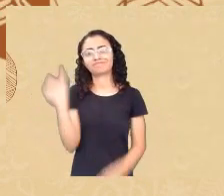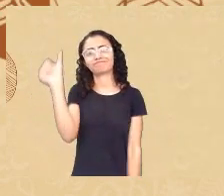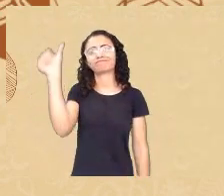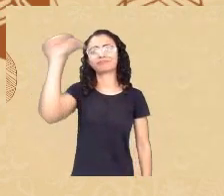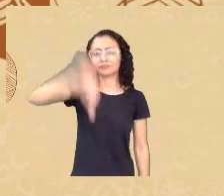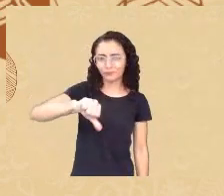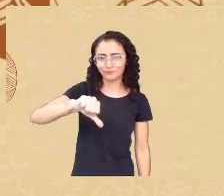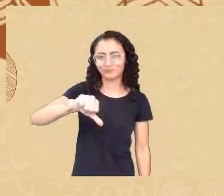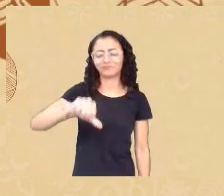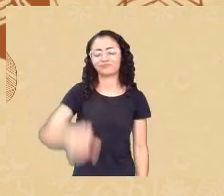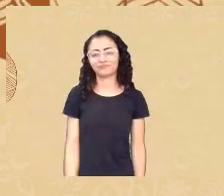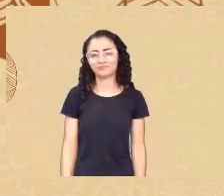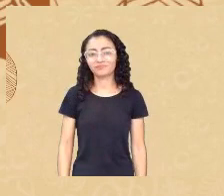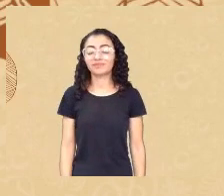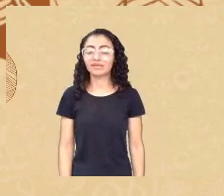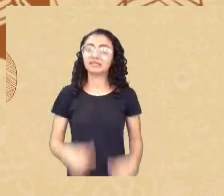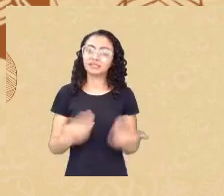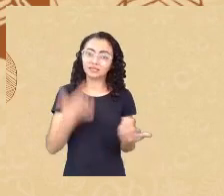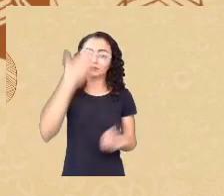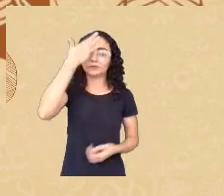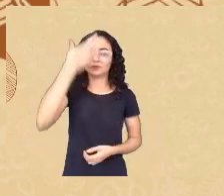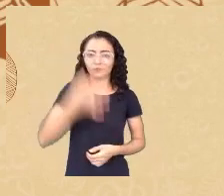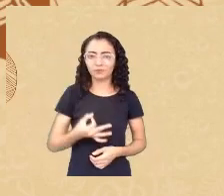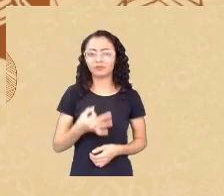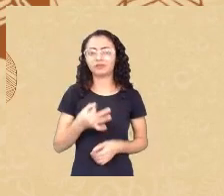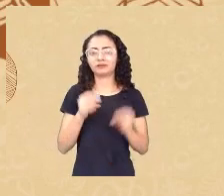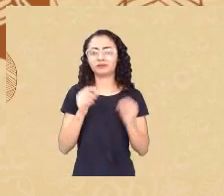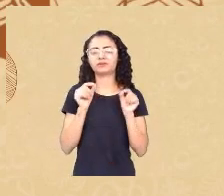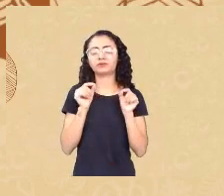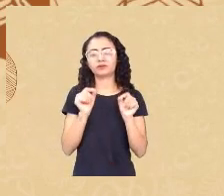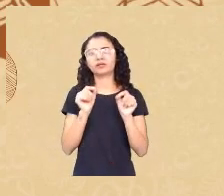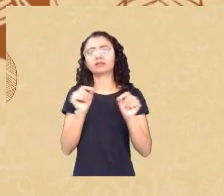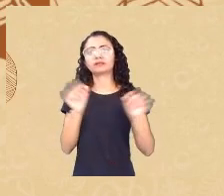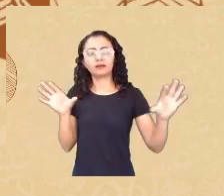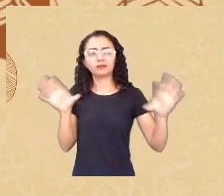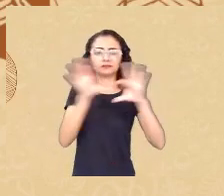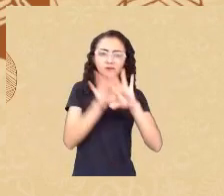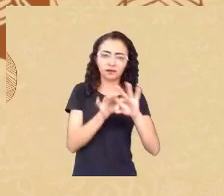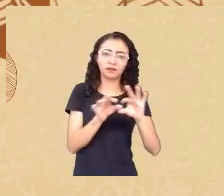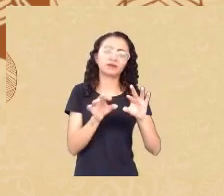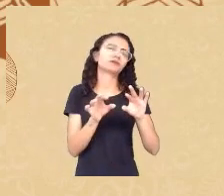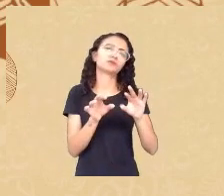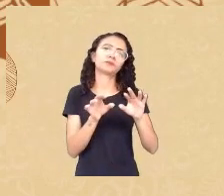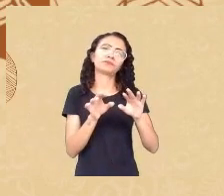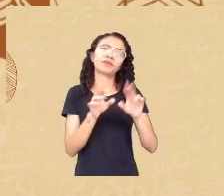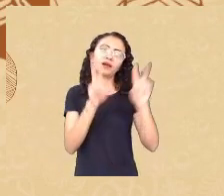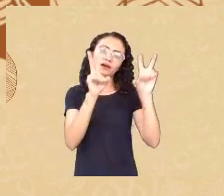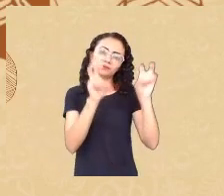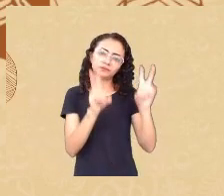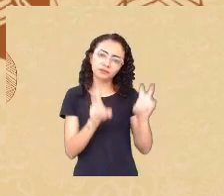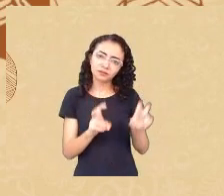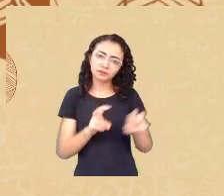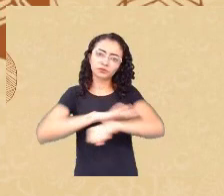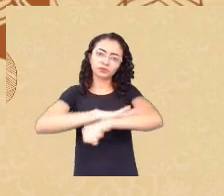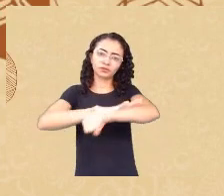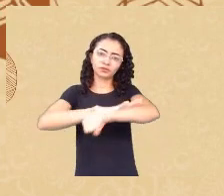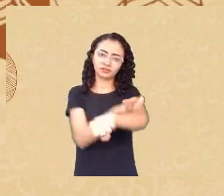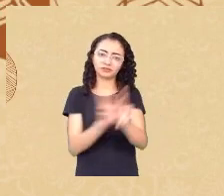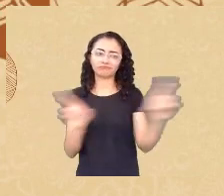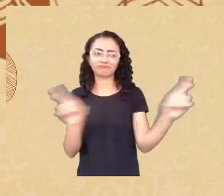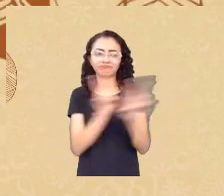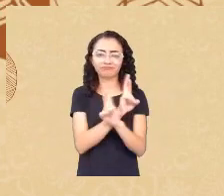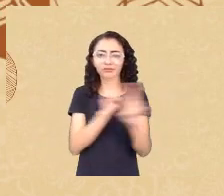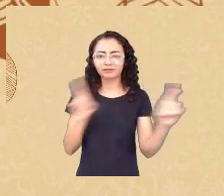também algo que diz respeito às discussões relacionadas ao racismo porque as pessoas do Norte e